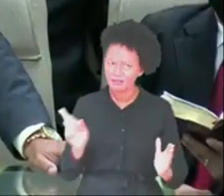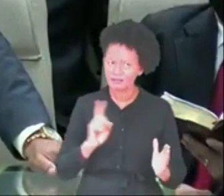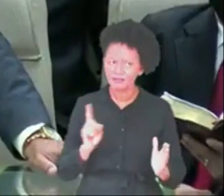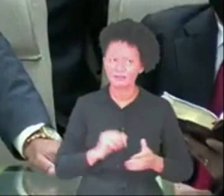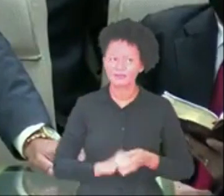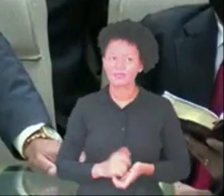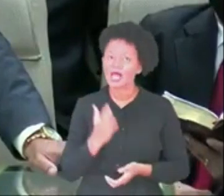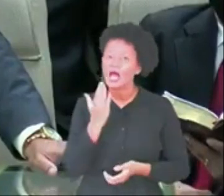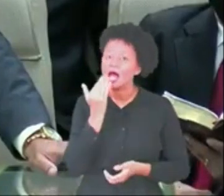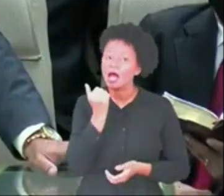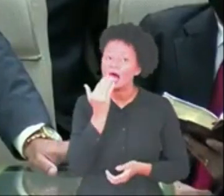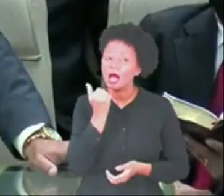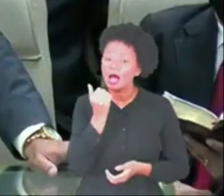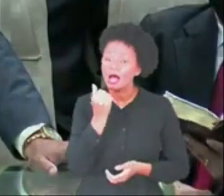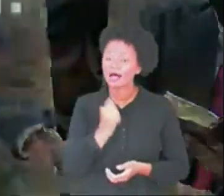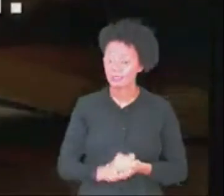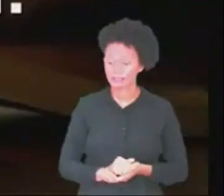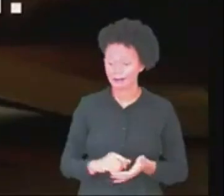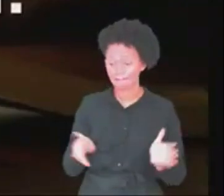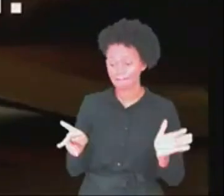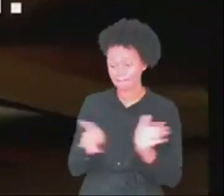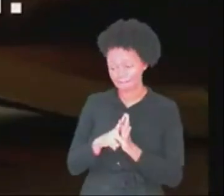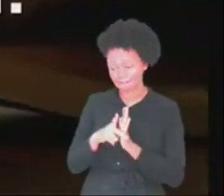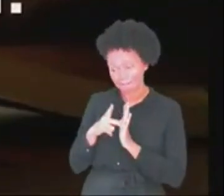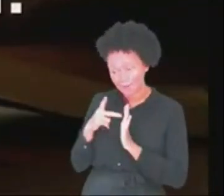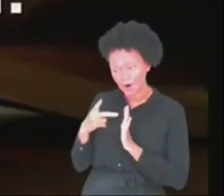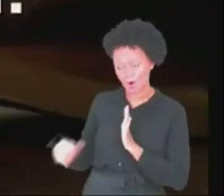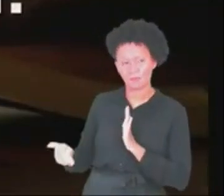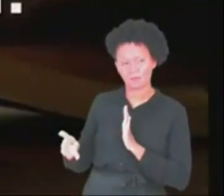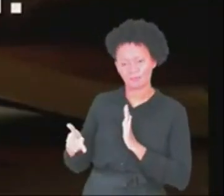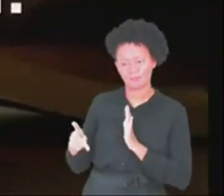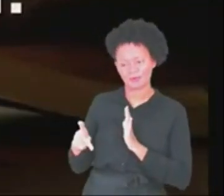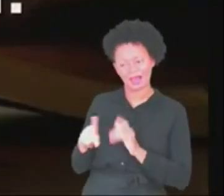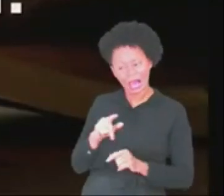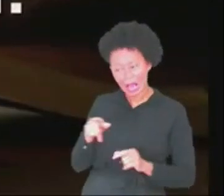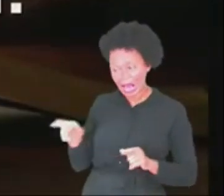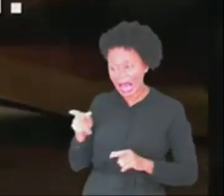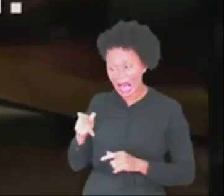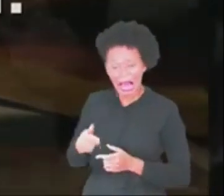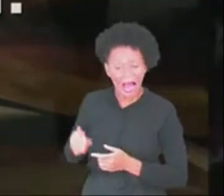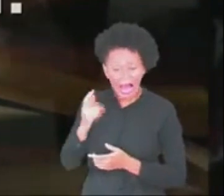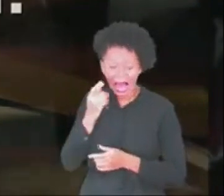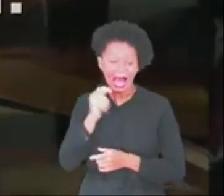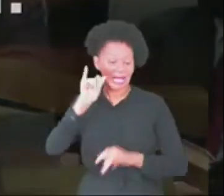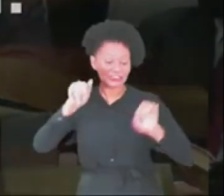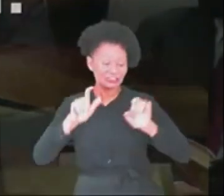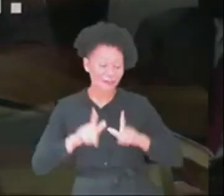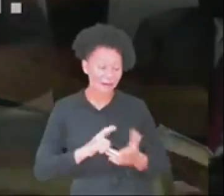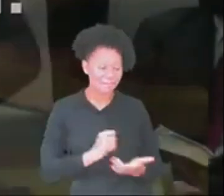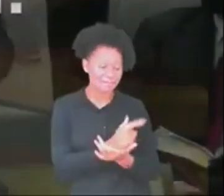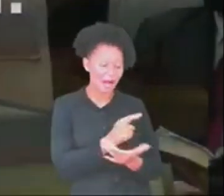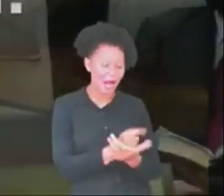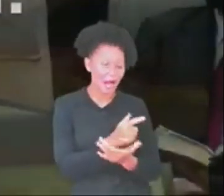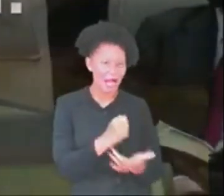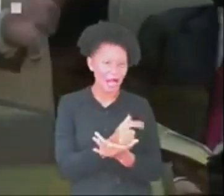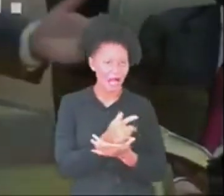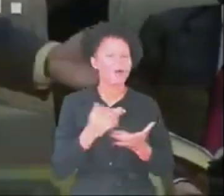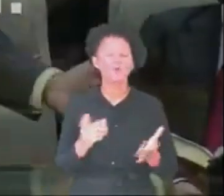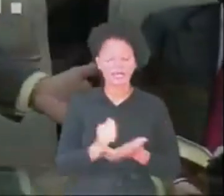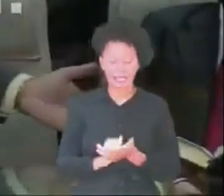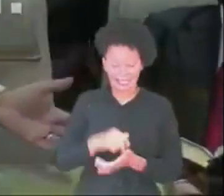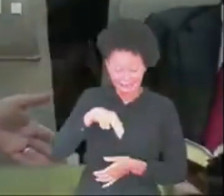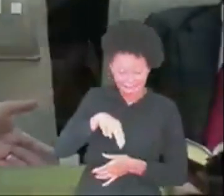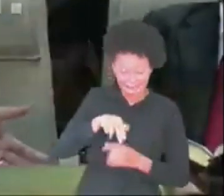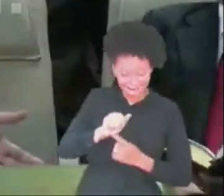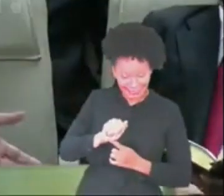comem da mesa de Jezabel. Olha, tem diferença. Comer na mesa é se sentar